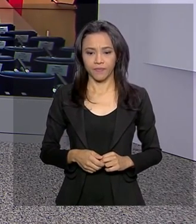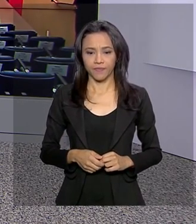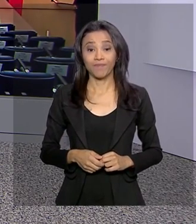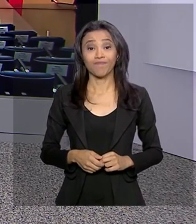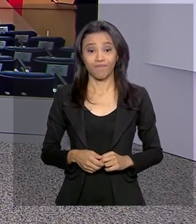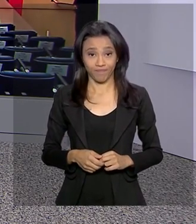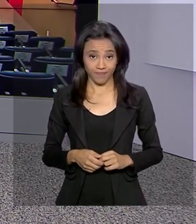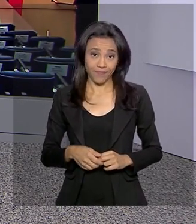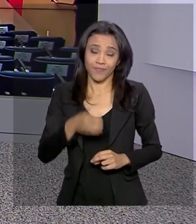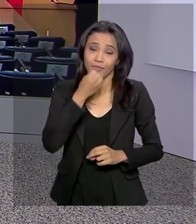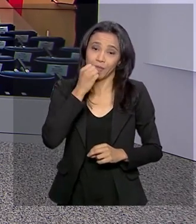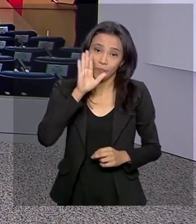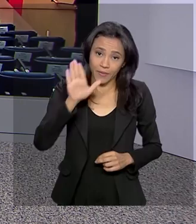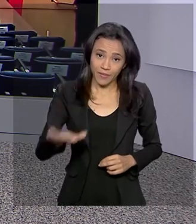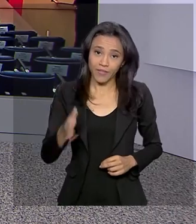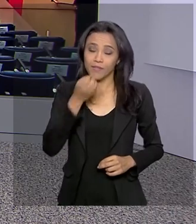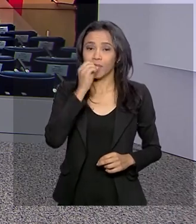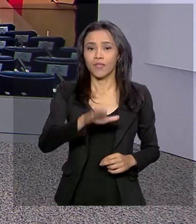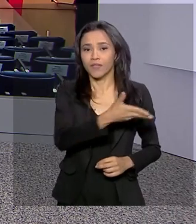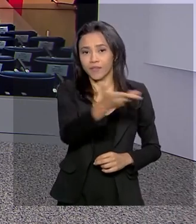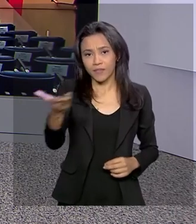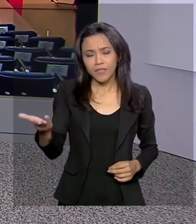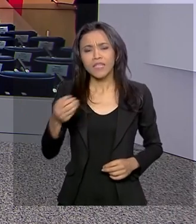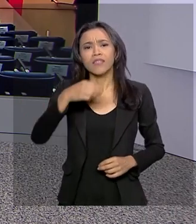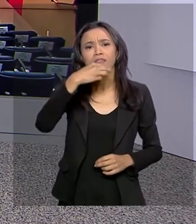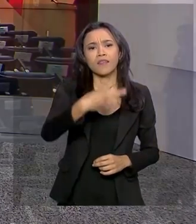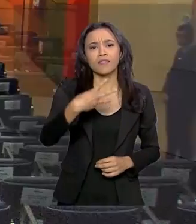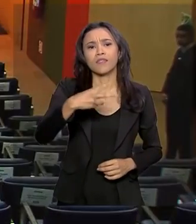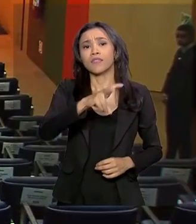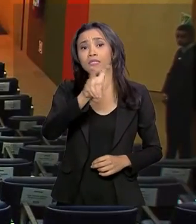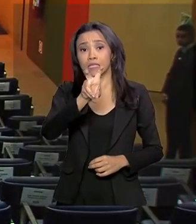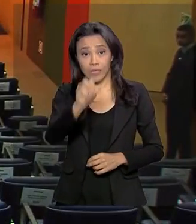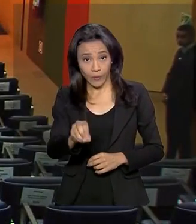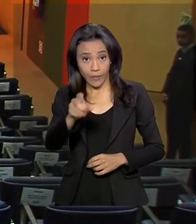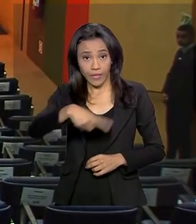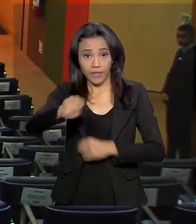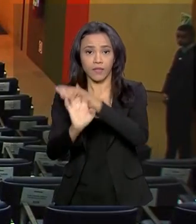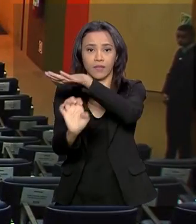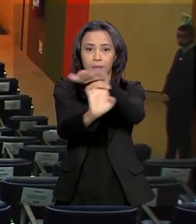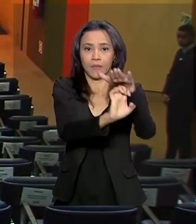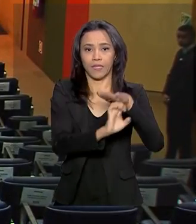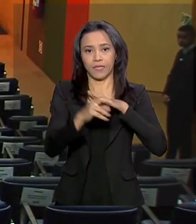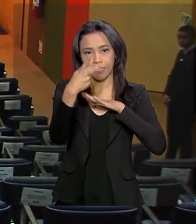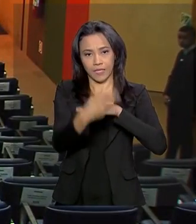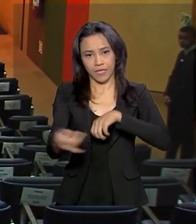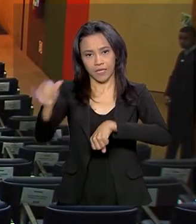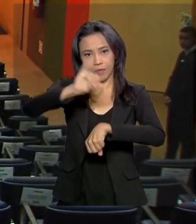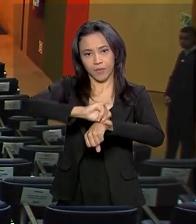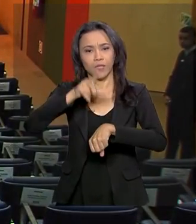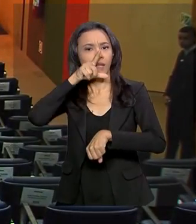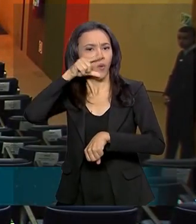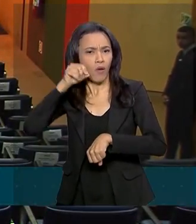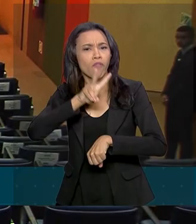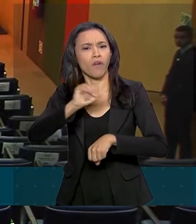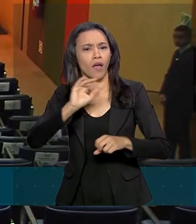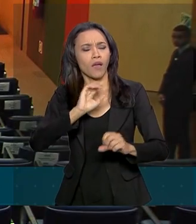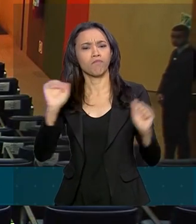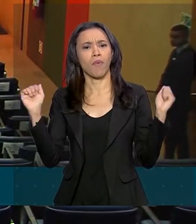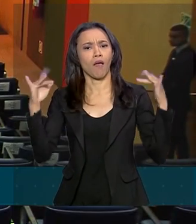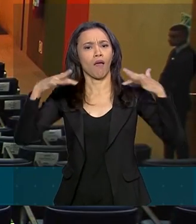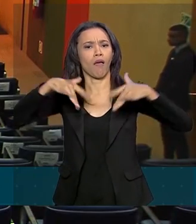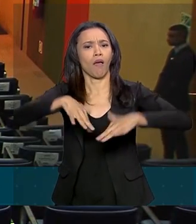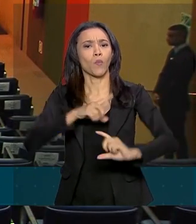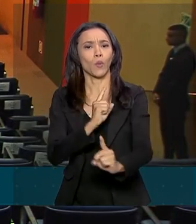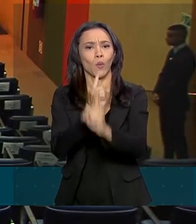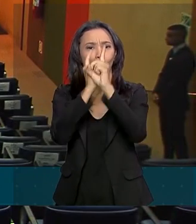Boa tarde, Roberto. Boa tarde a todos. Cerca de 350 empresários alagoanos vão participar do encontro com o vice-presidente aqui na Federação das